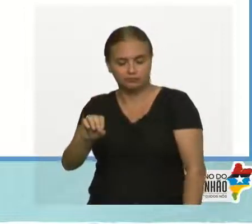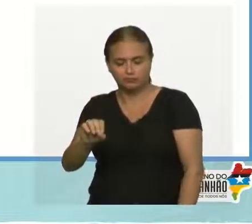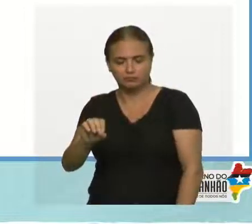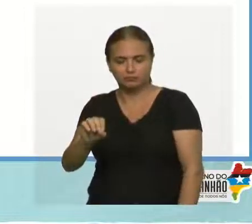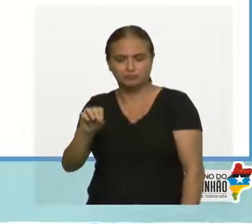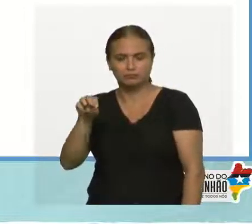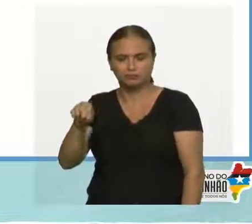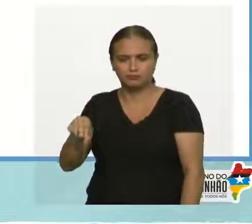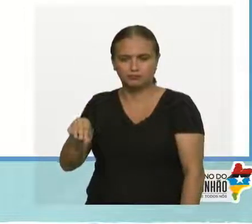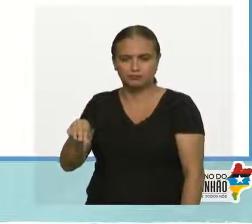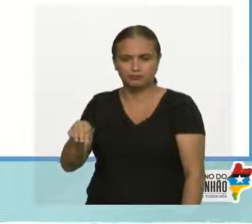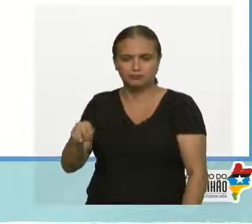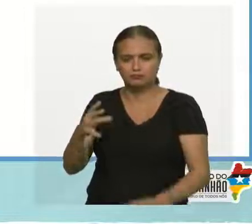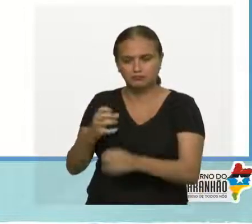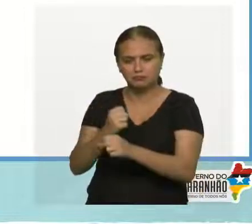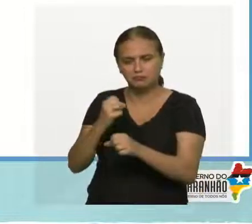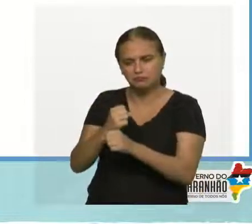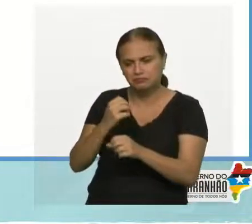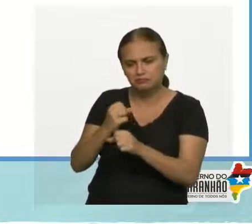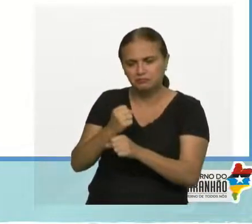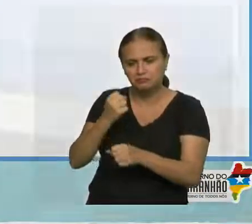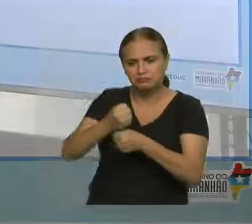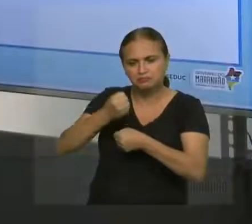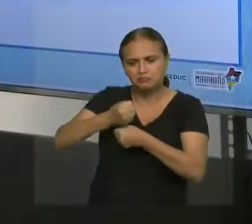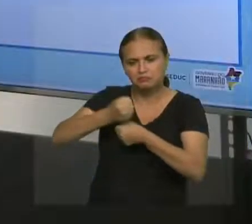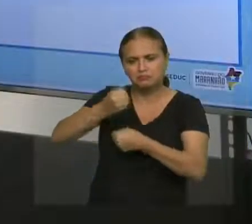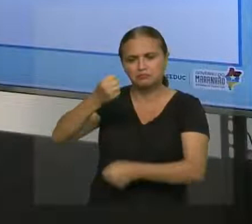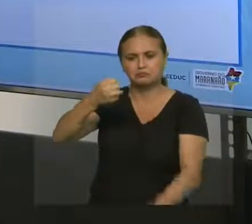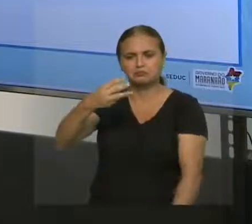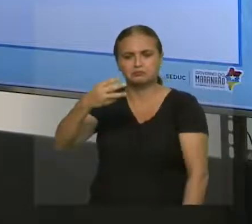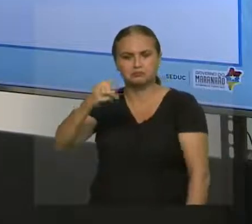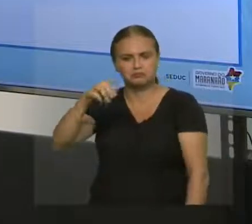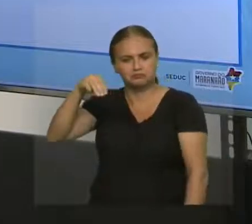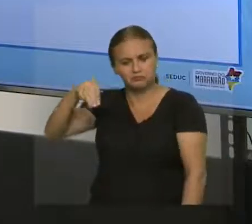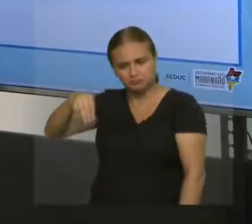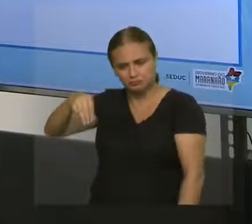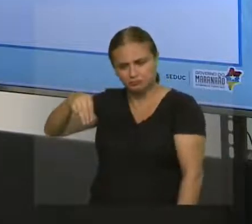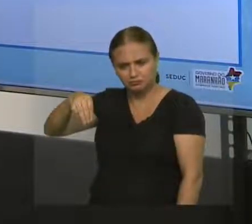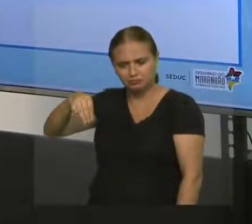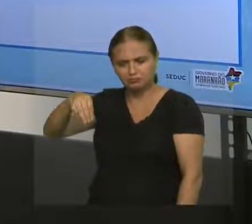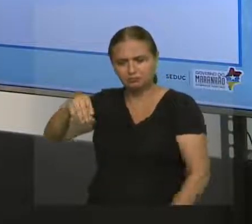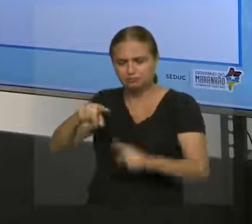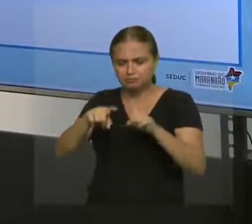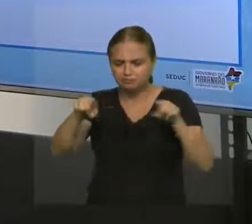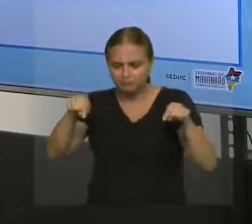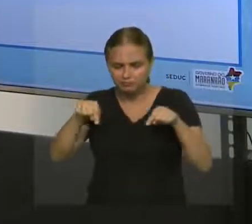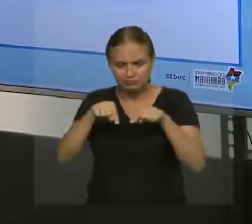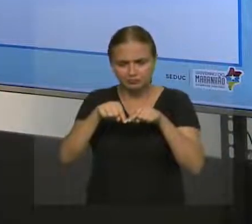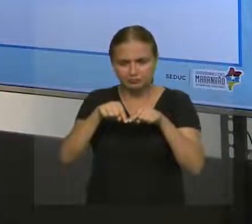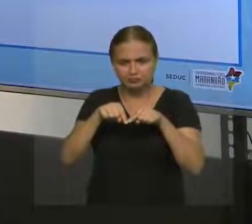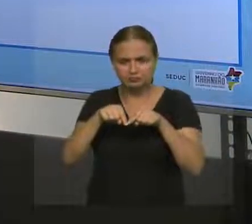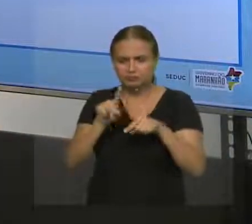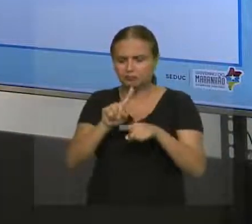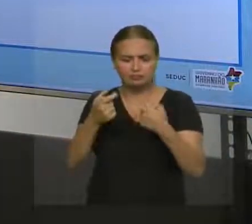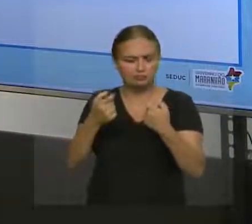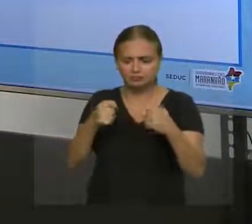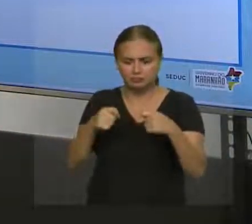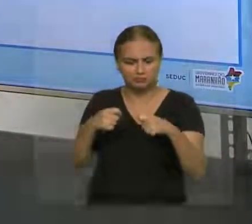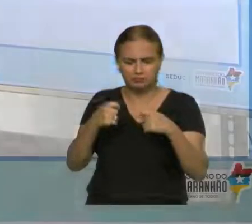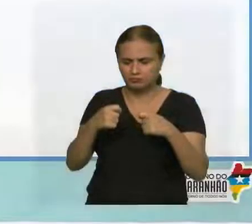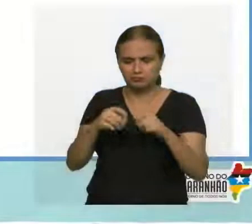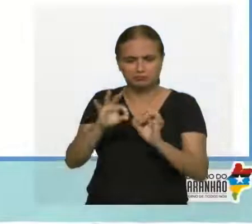sem uma área construída de, sei lá, 300 metros quadrados, por exemplo. Então, não precisa de direção, não precisa de